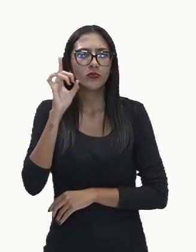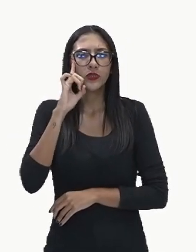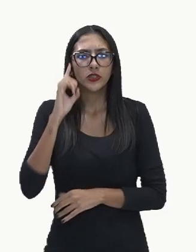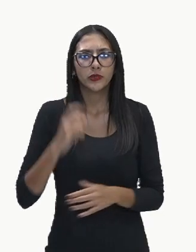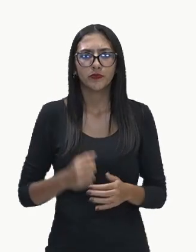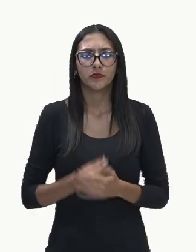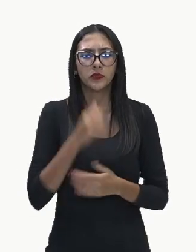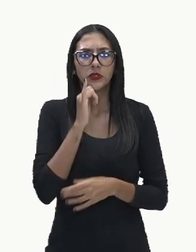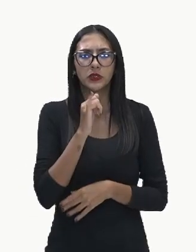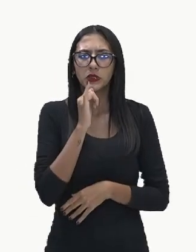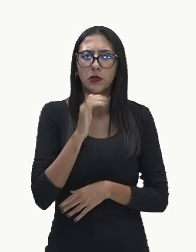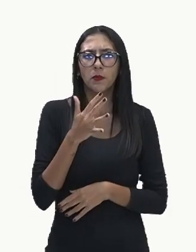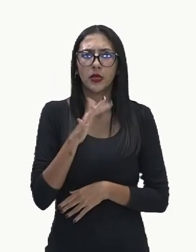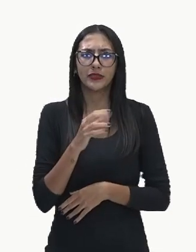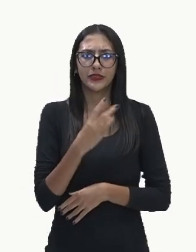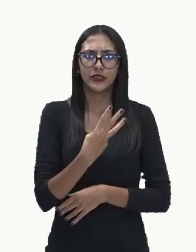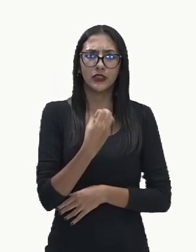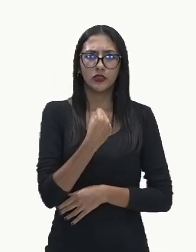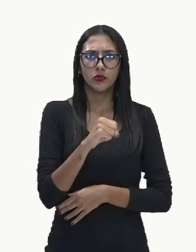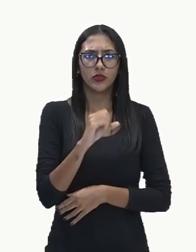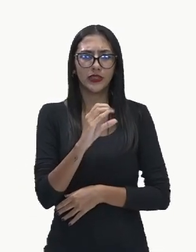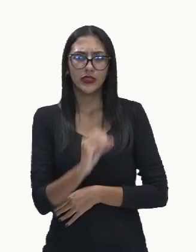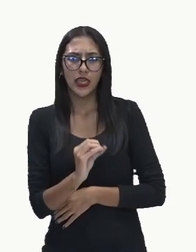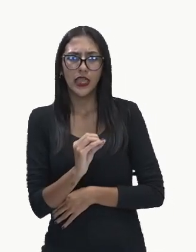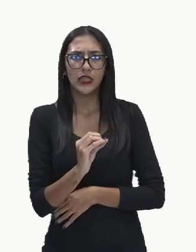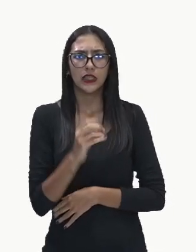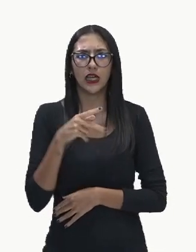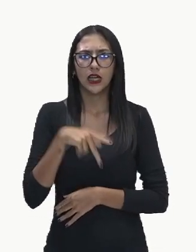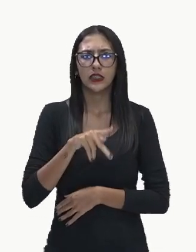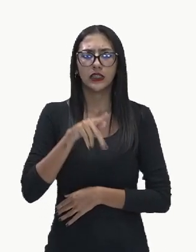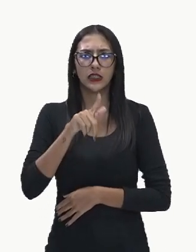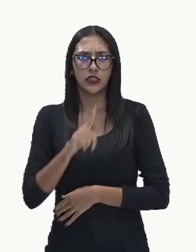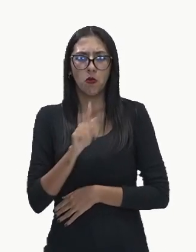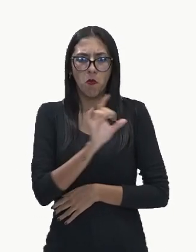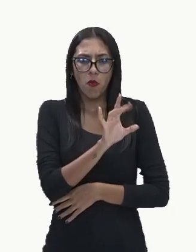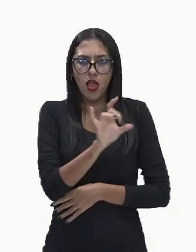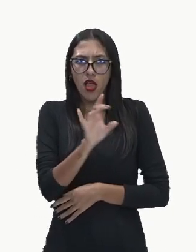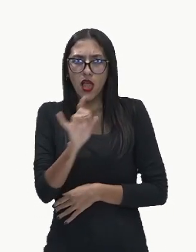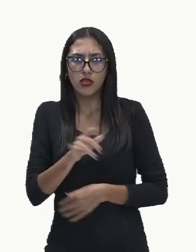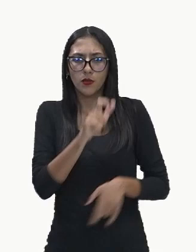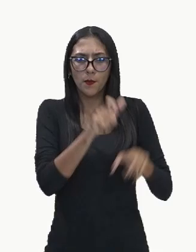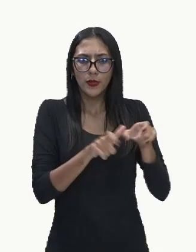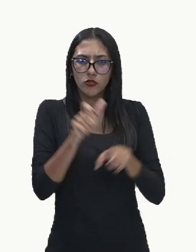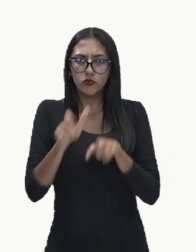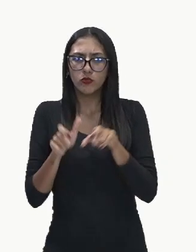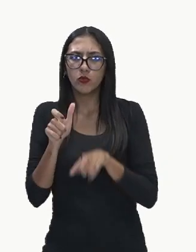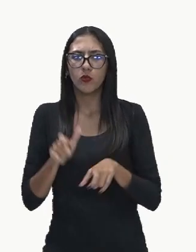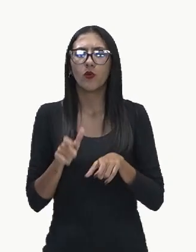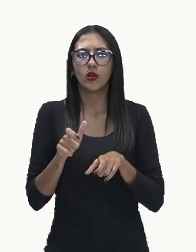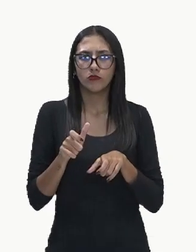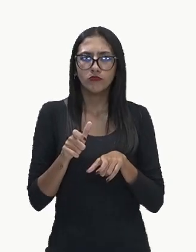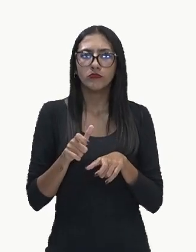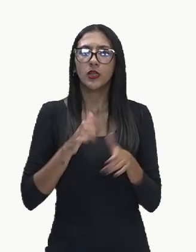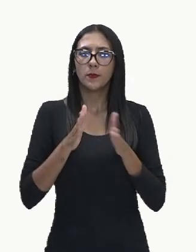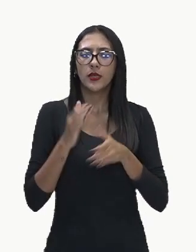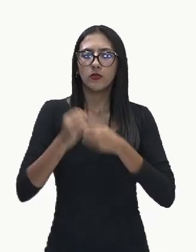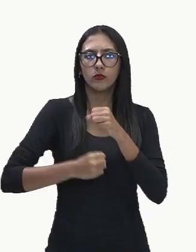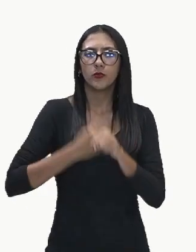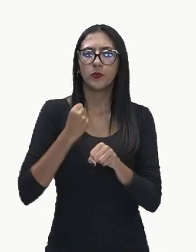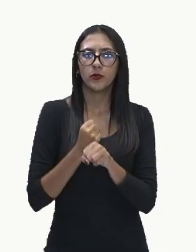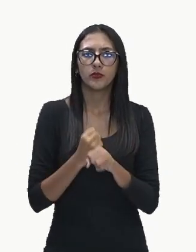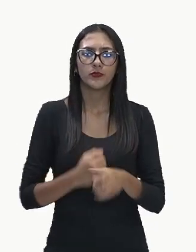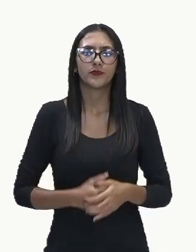380 quilos por habitante por ano. Se a gente pegasse lá